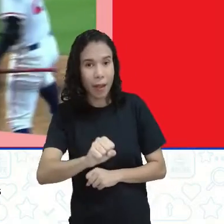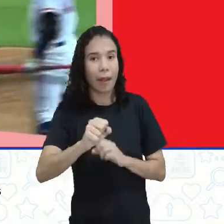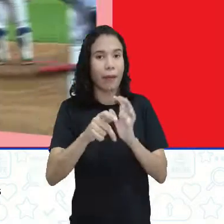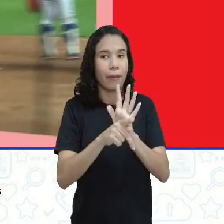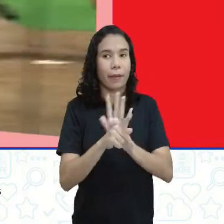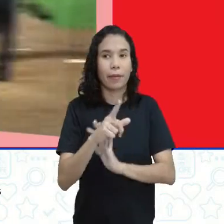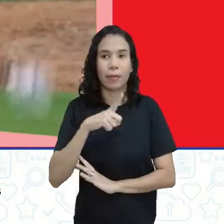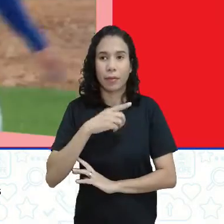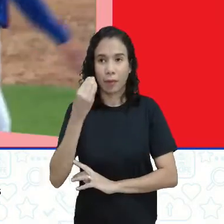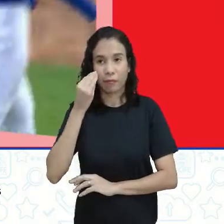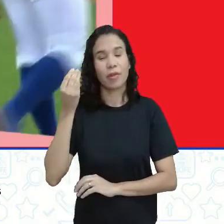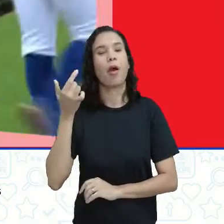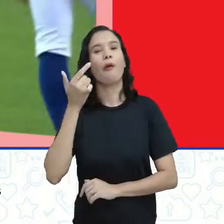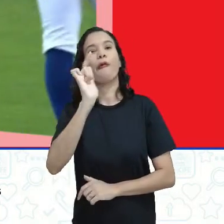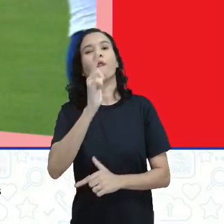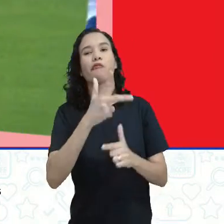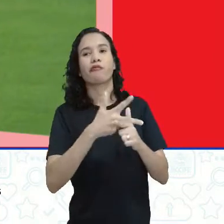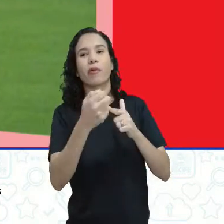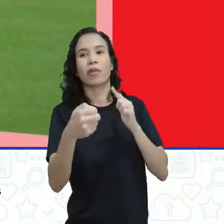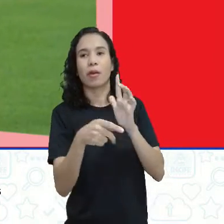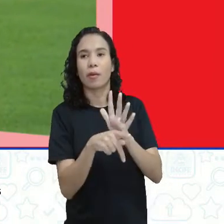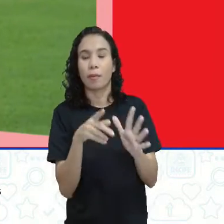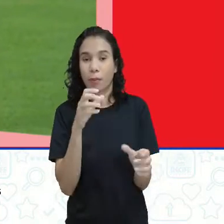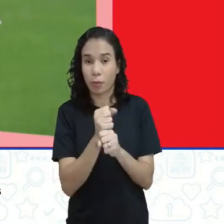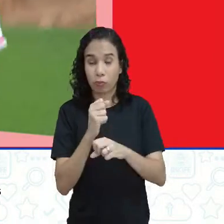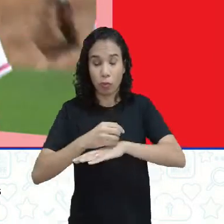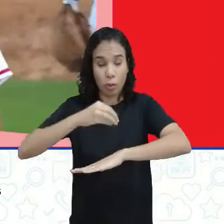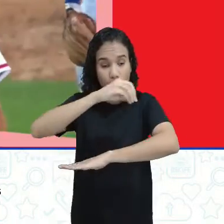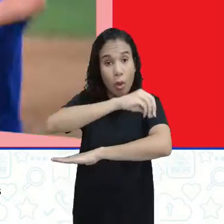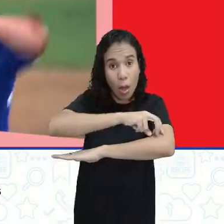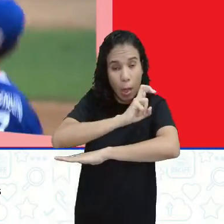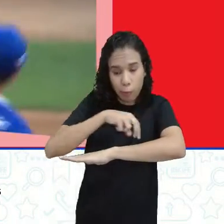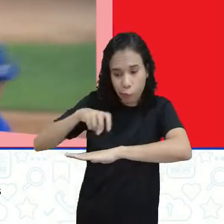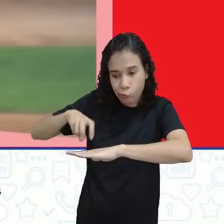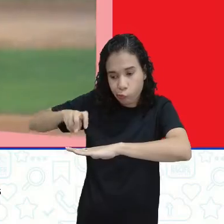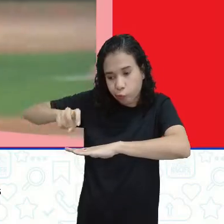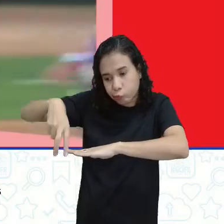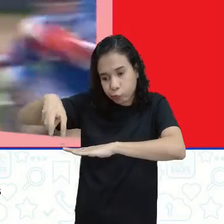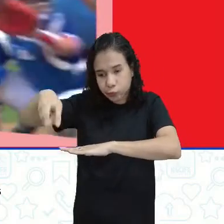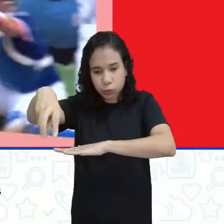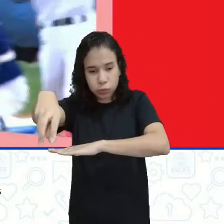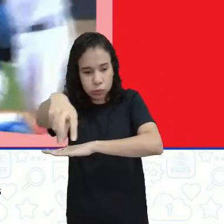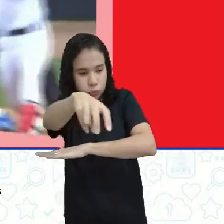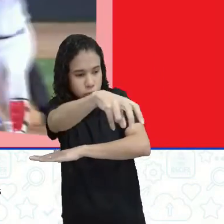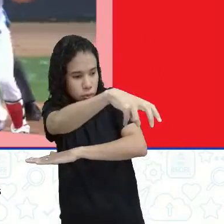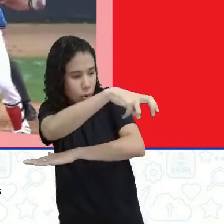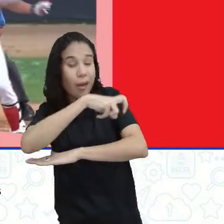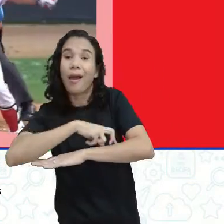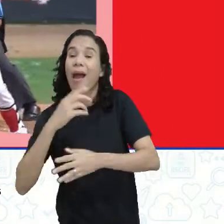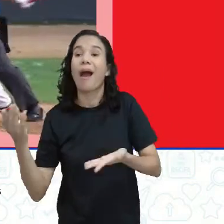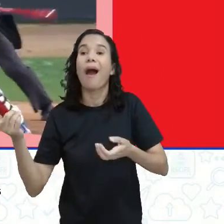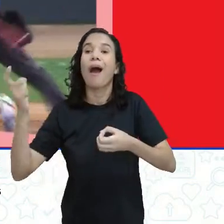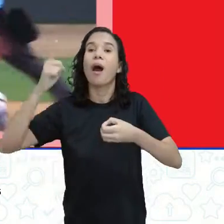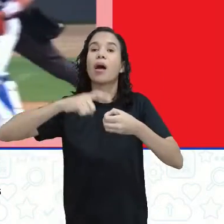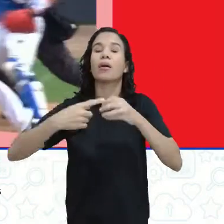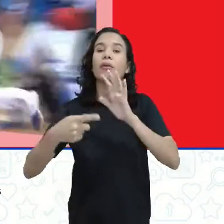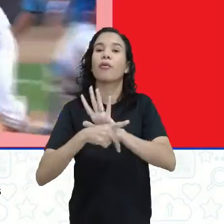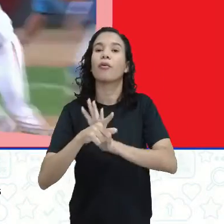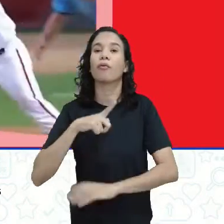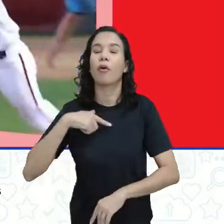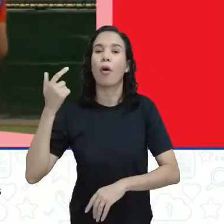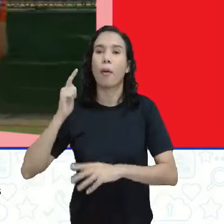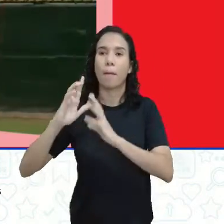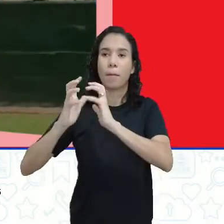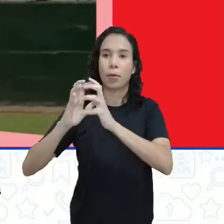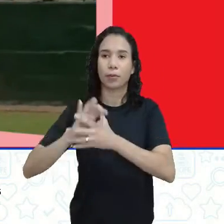Até que... Olha aí, conseguiu. Ele conseguiu percorrer, né? Fazer ali o percurso antes de que o adversário dele